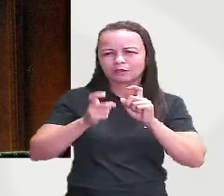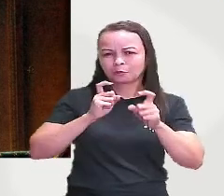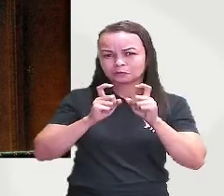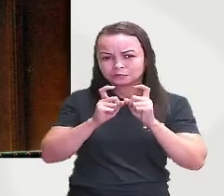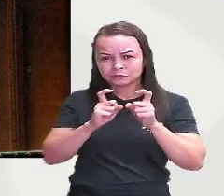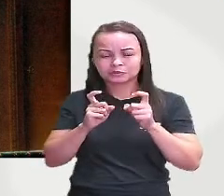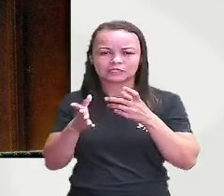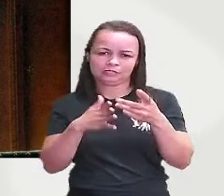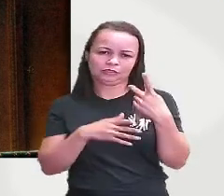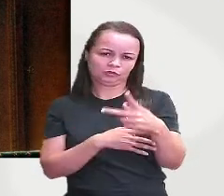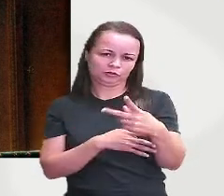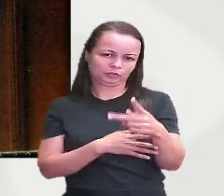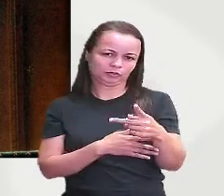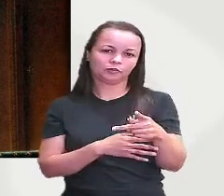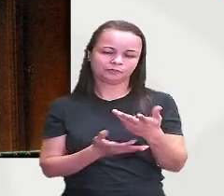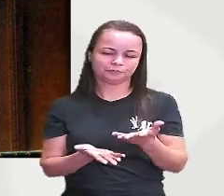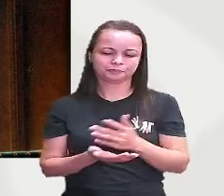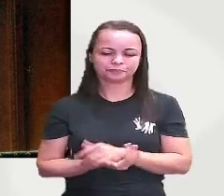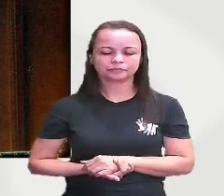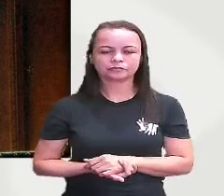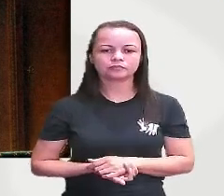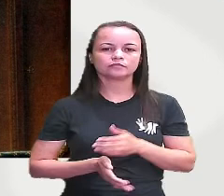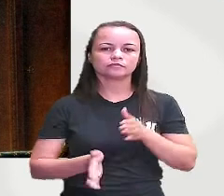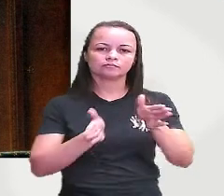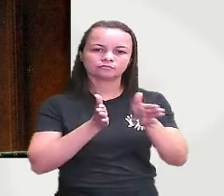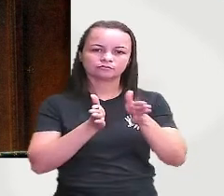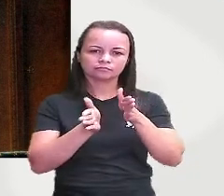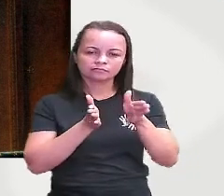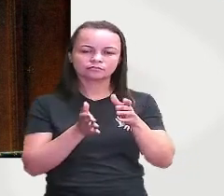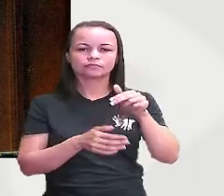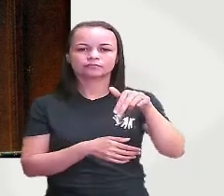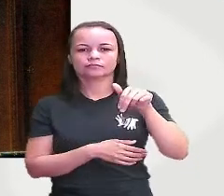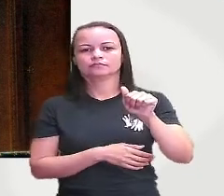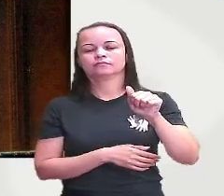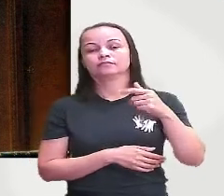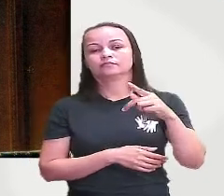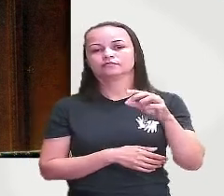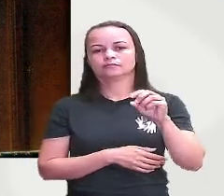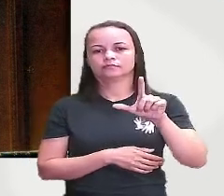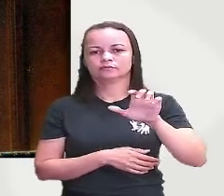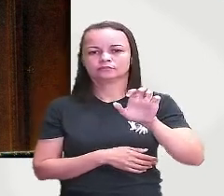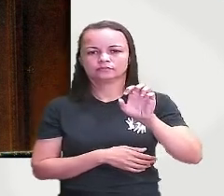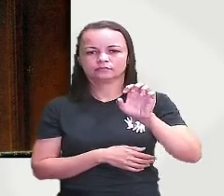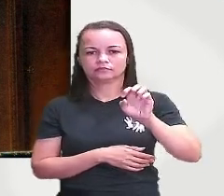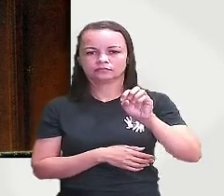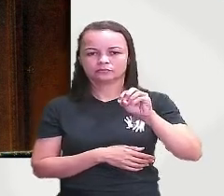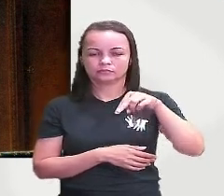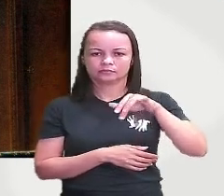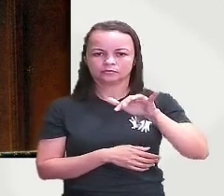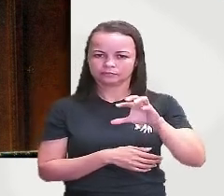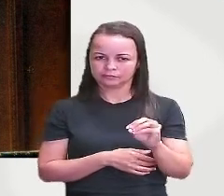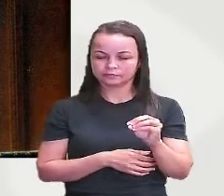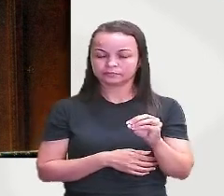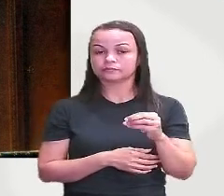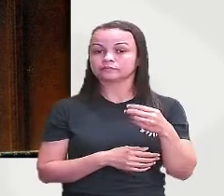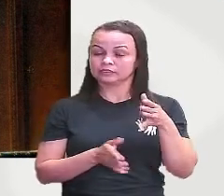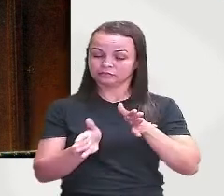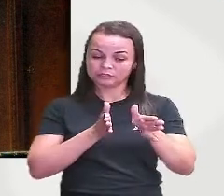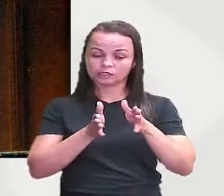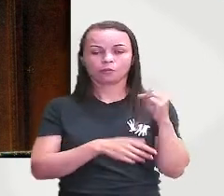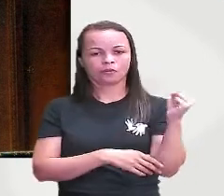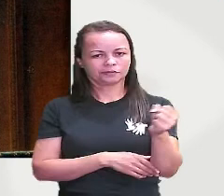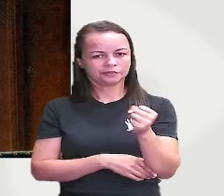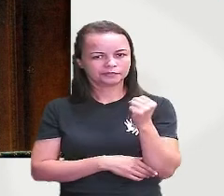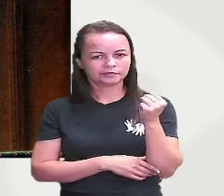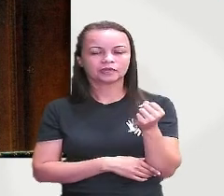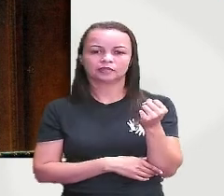sobre o mesmo então o período napoleônico ele vai consolidar o poder ele